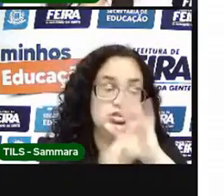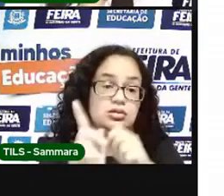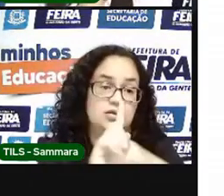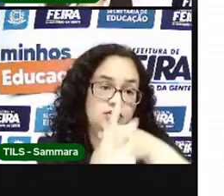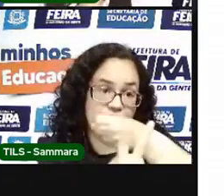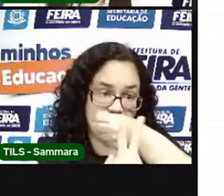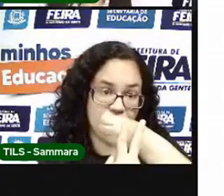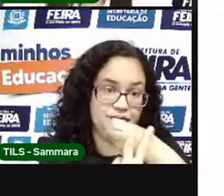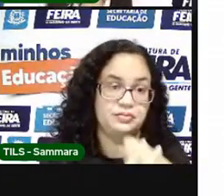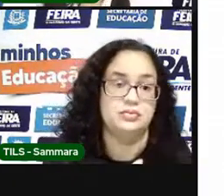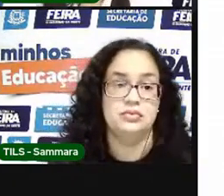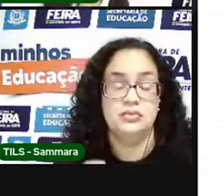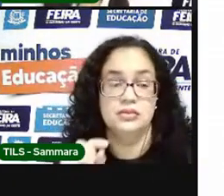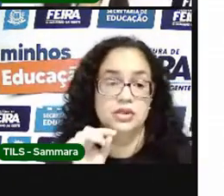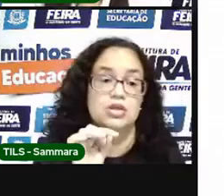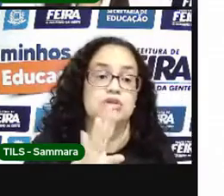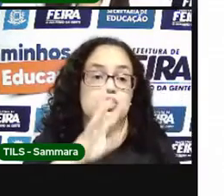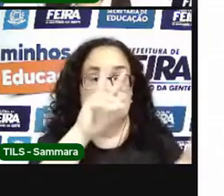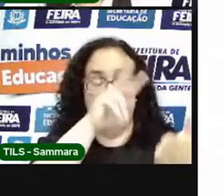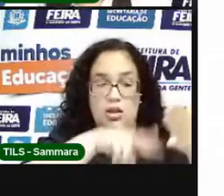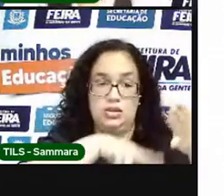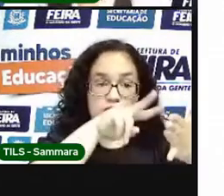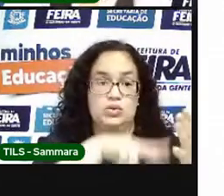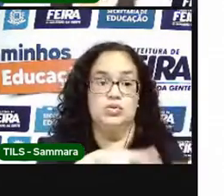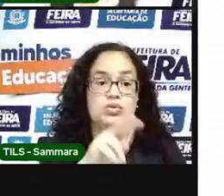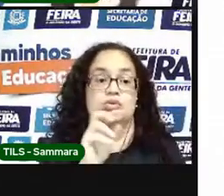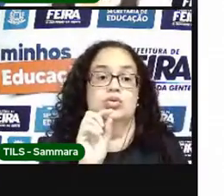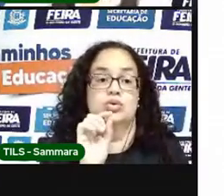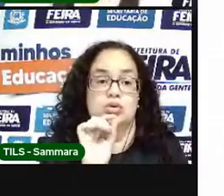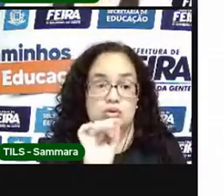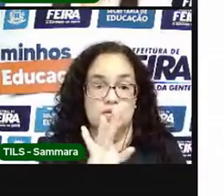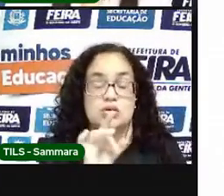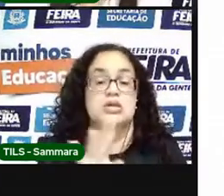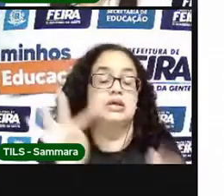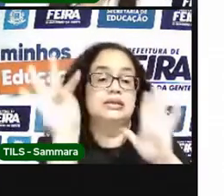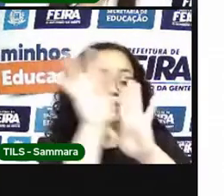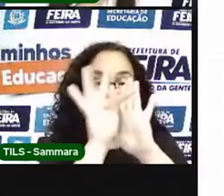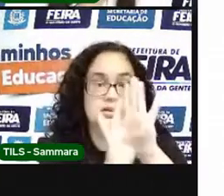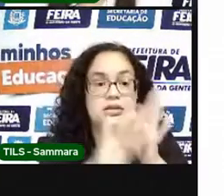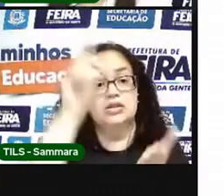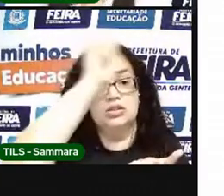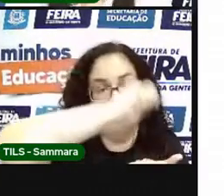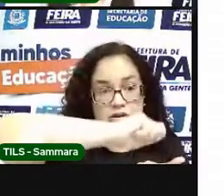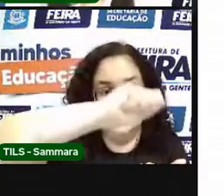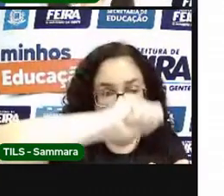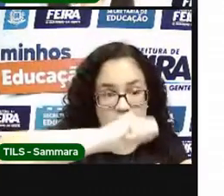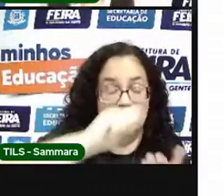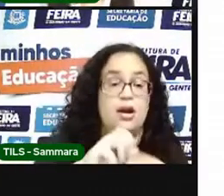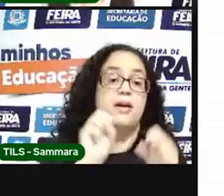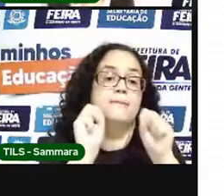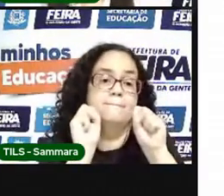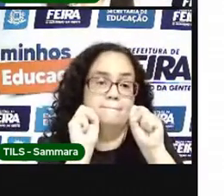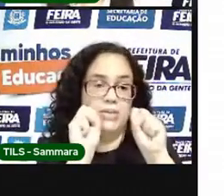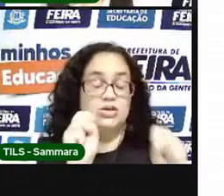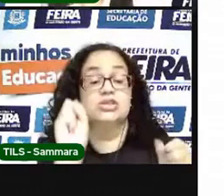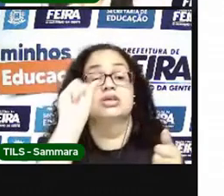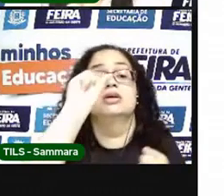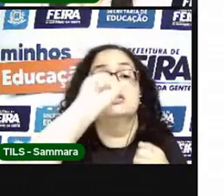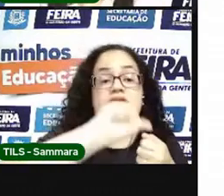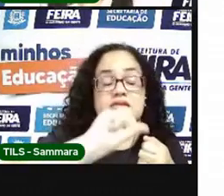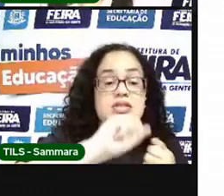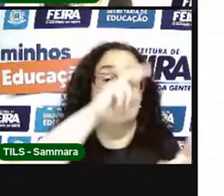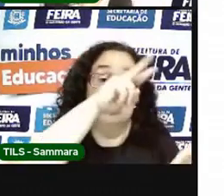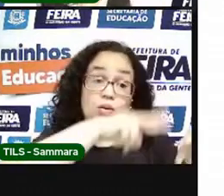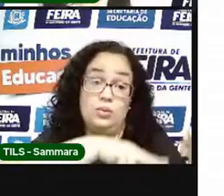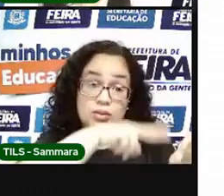faz somente, tão somente, a partir dos textos escritos, não. A gente pode fazer uma leitura também de